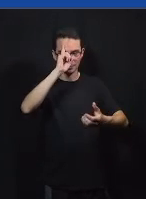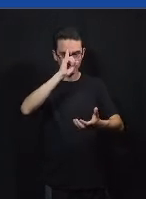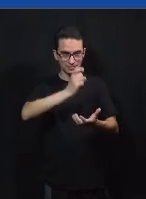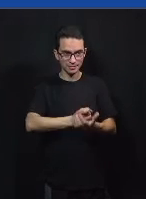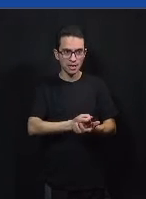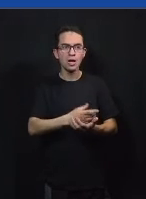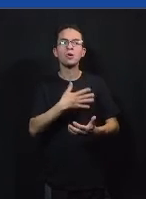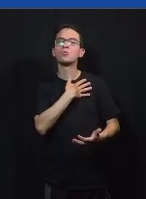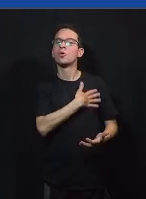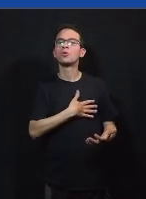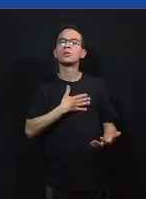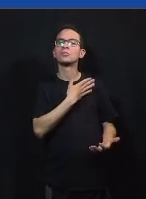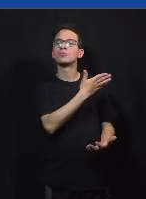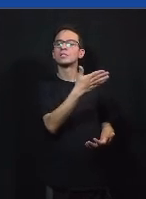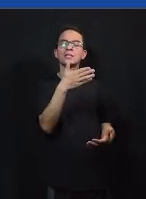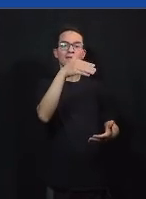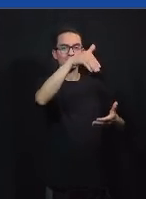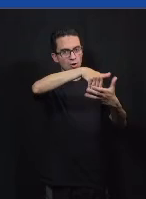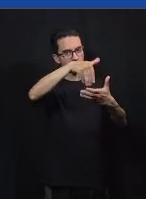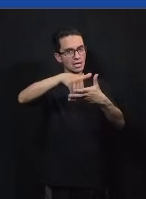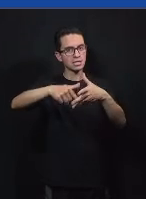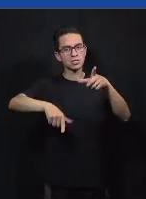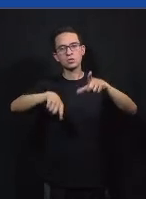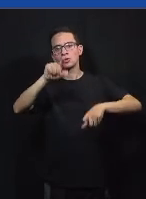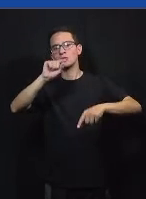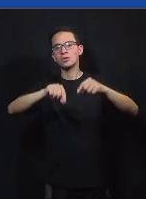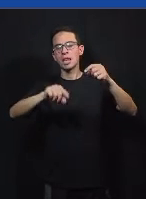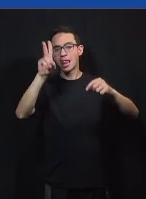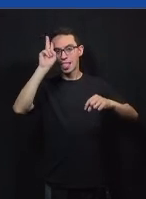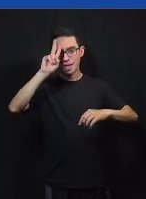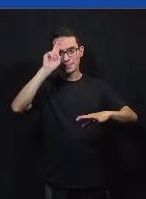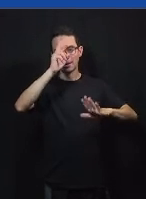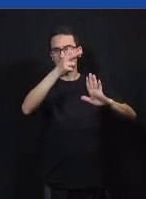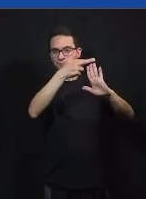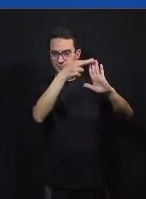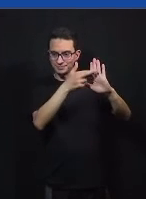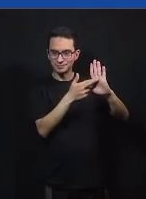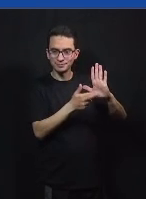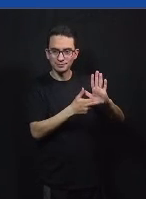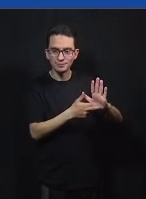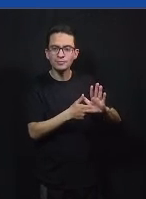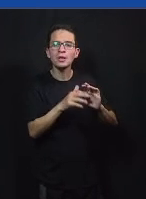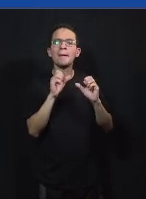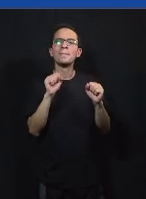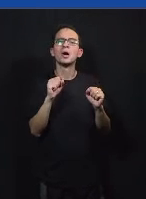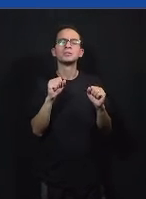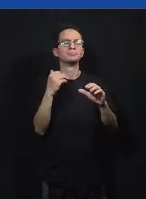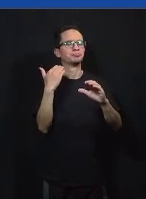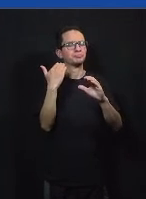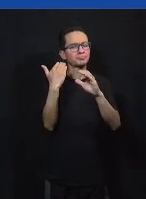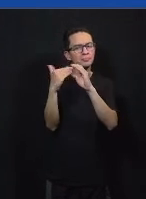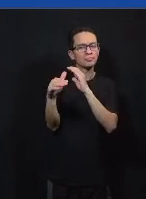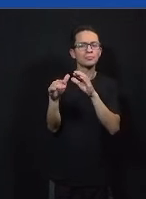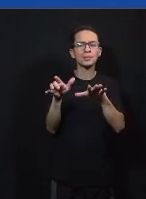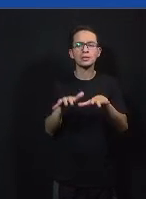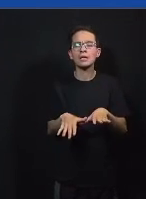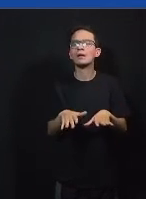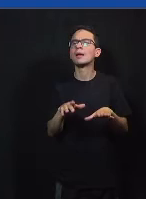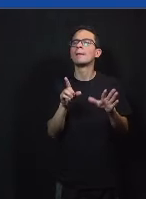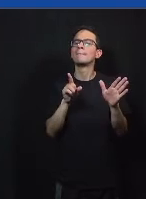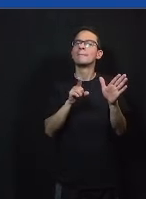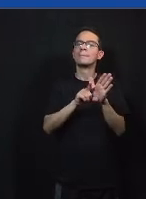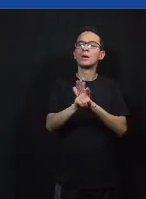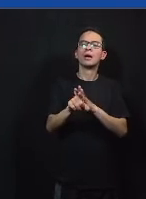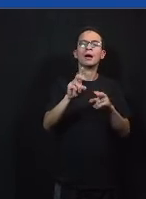que vocês votassem de acordo com aqueles critérios que a gente falou vocês podem até escrever no chat se vocês quiserem quais as razões